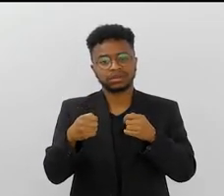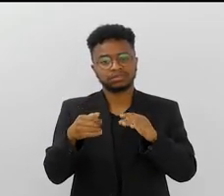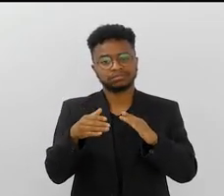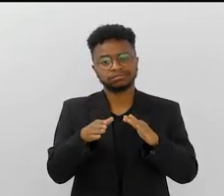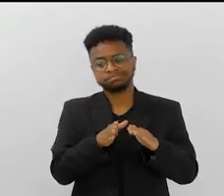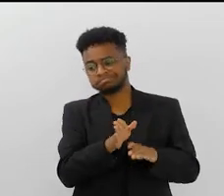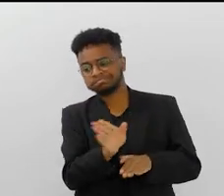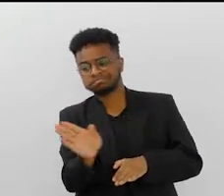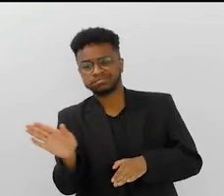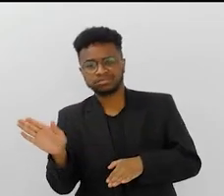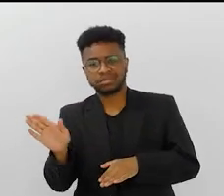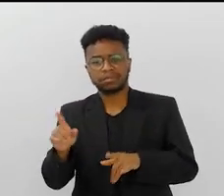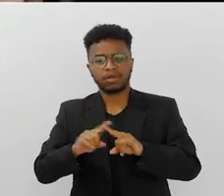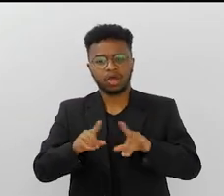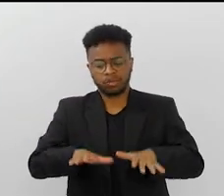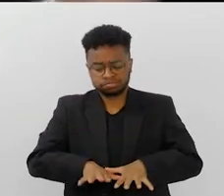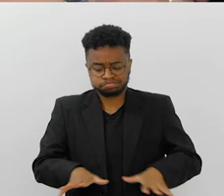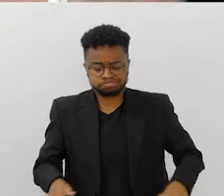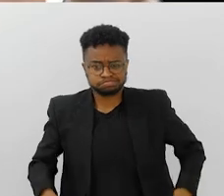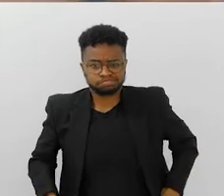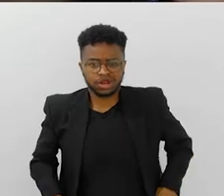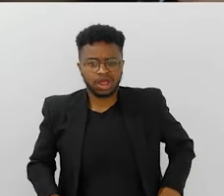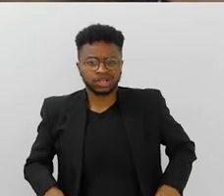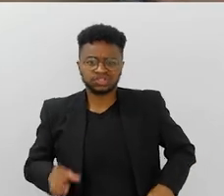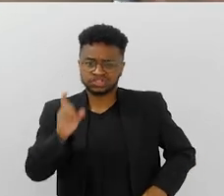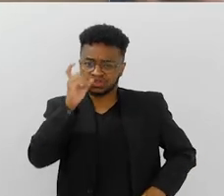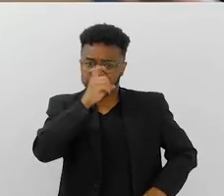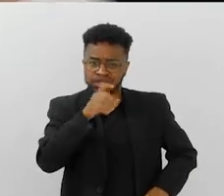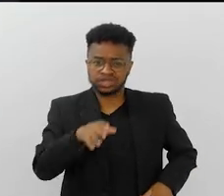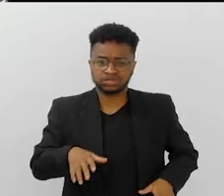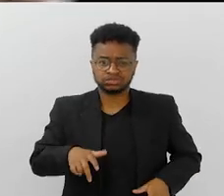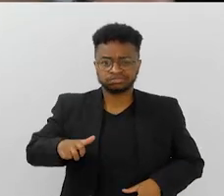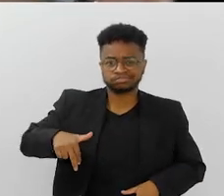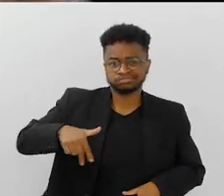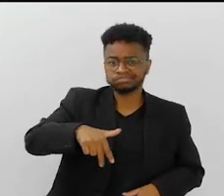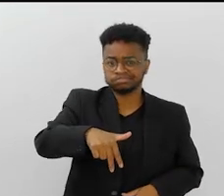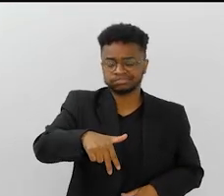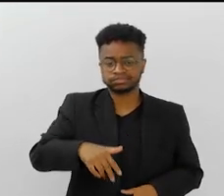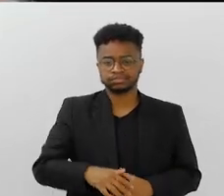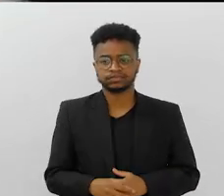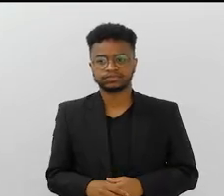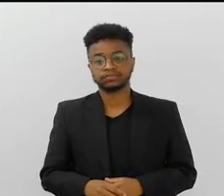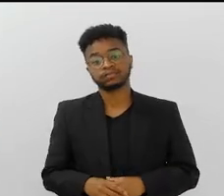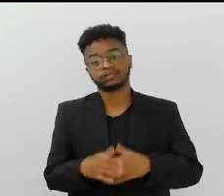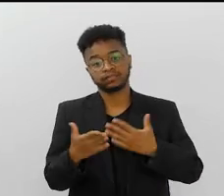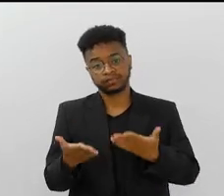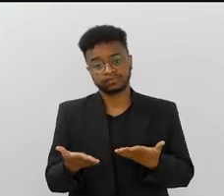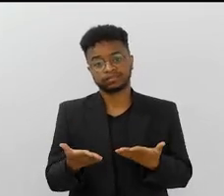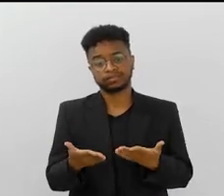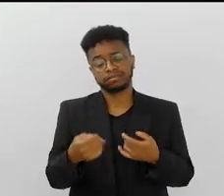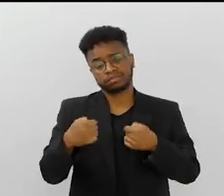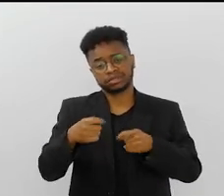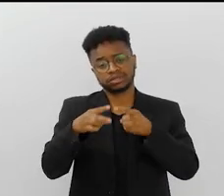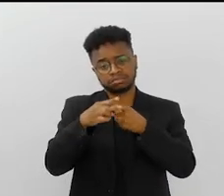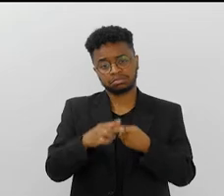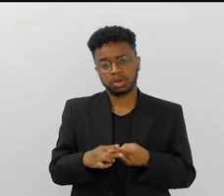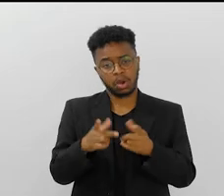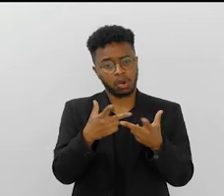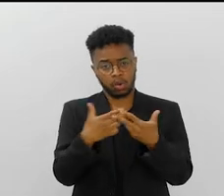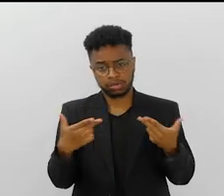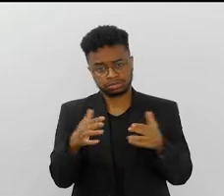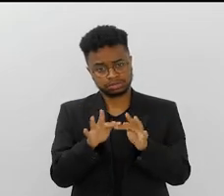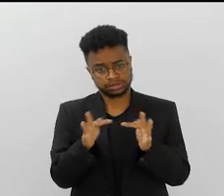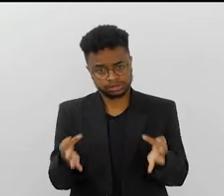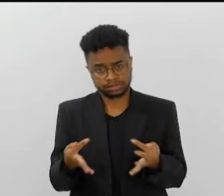sair por baixo e aí roupa de baiana, por exemplo, aquela roupa grandona era complicada de passar no meio do povo. Então, talvez, só